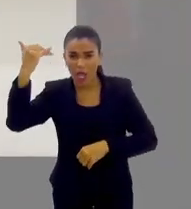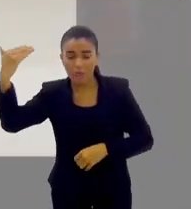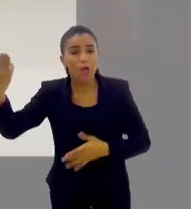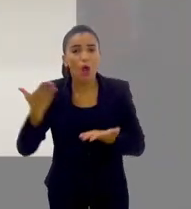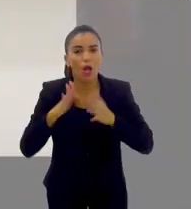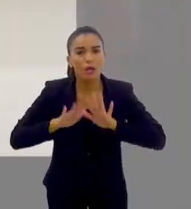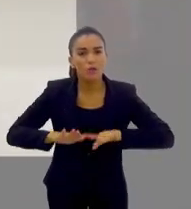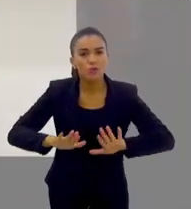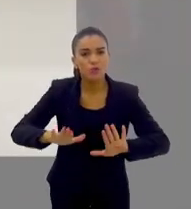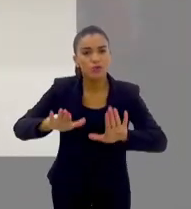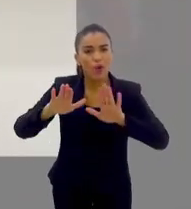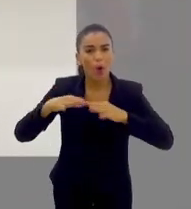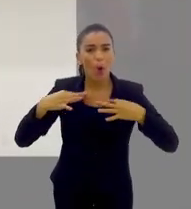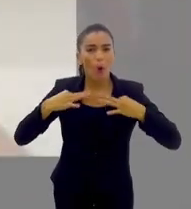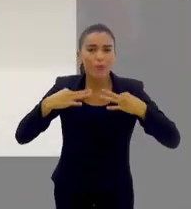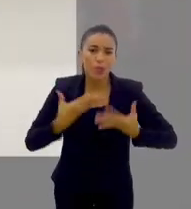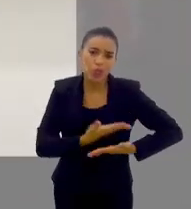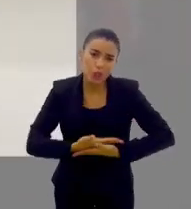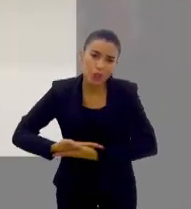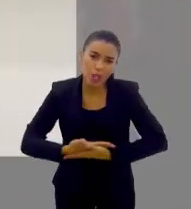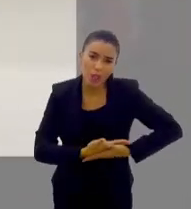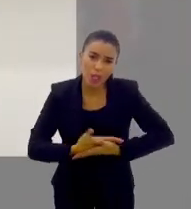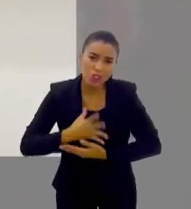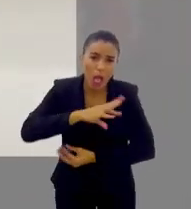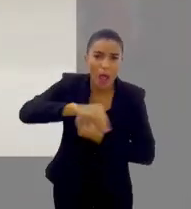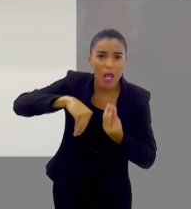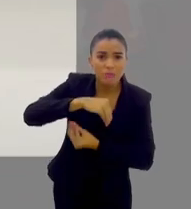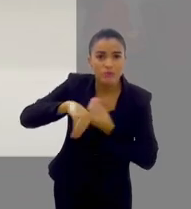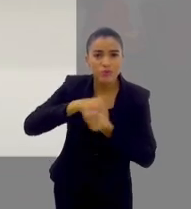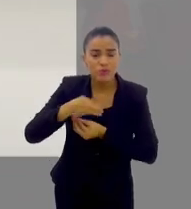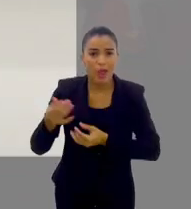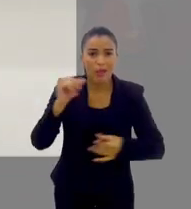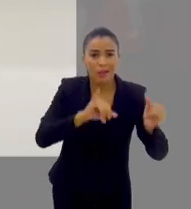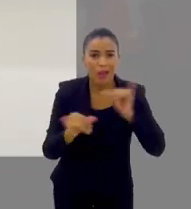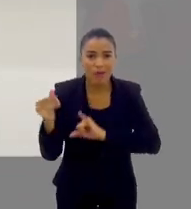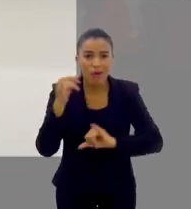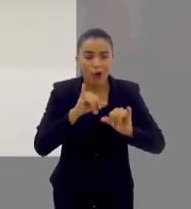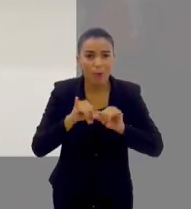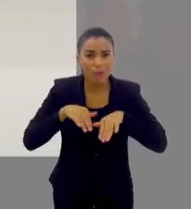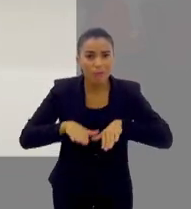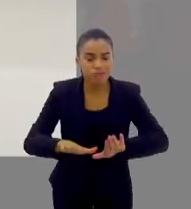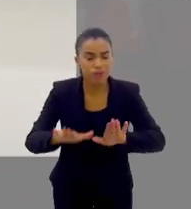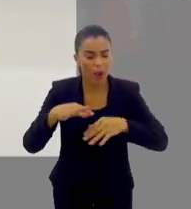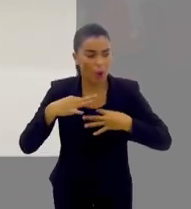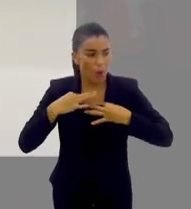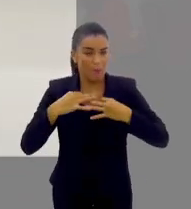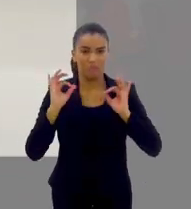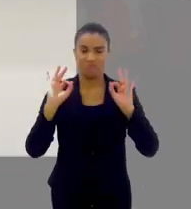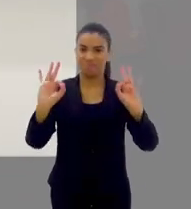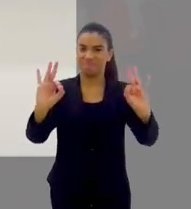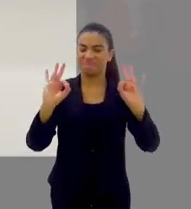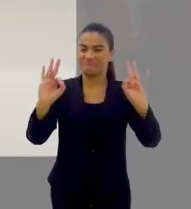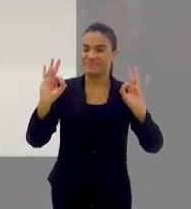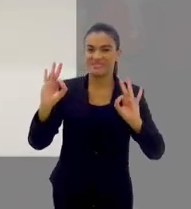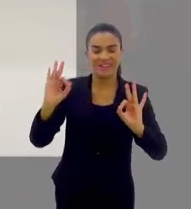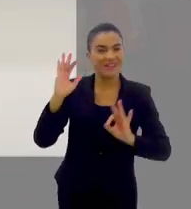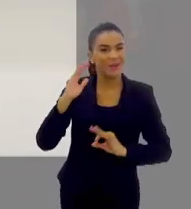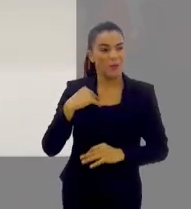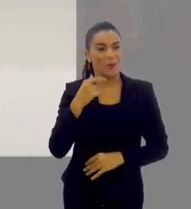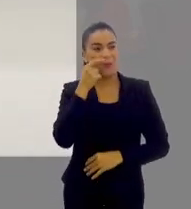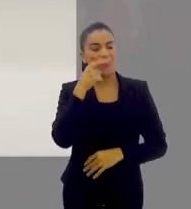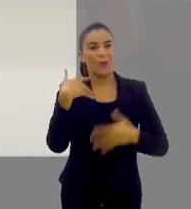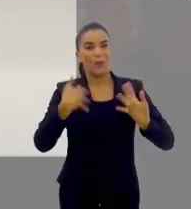fabricando roupinha de neném com hidratante dentro da roupa, então a roupa, ela libera hidratante, olha que coisa sensacional,